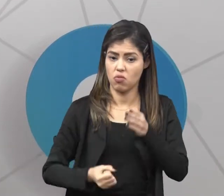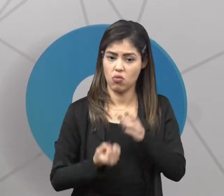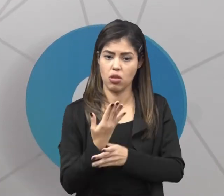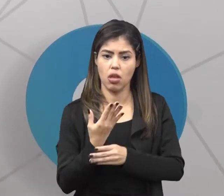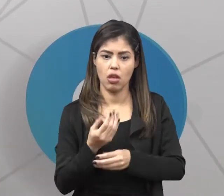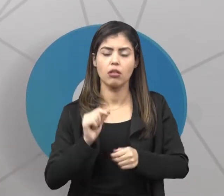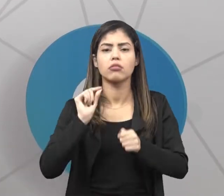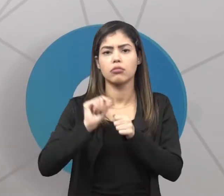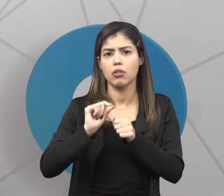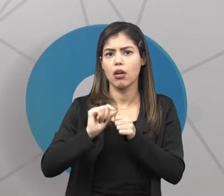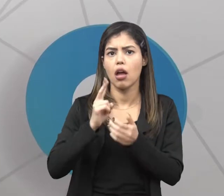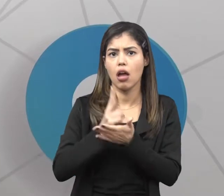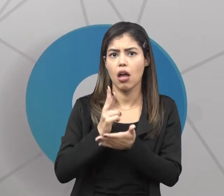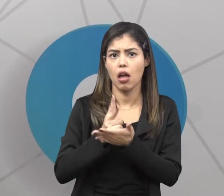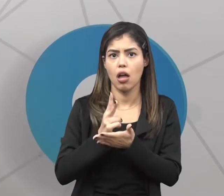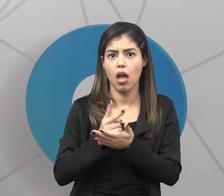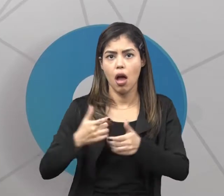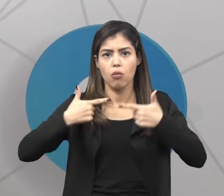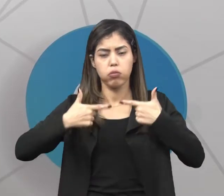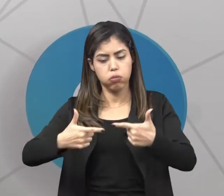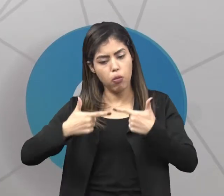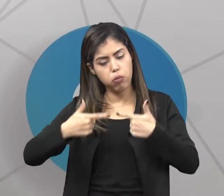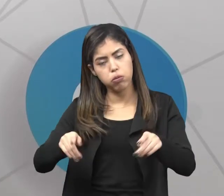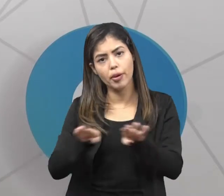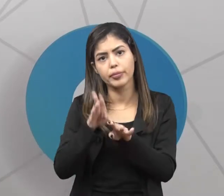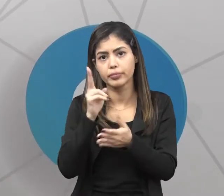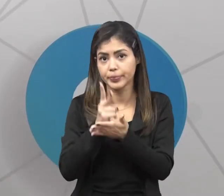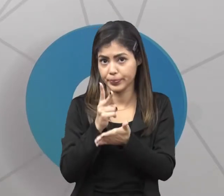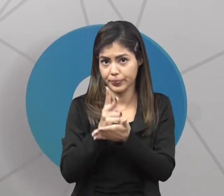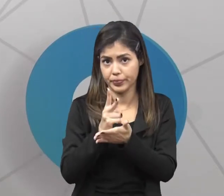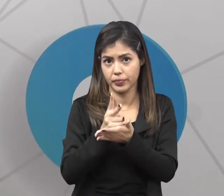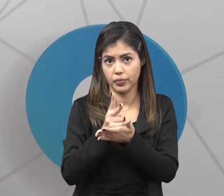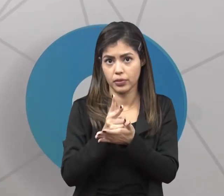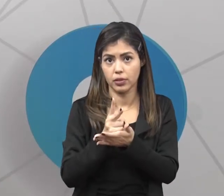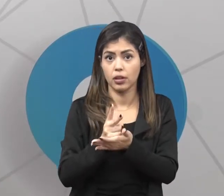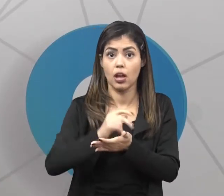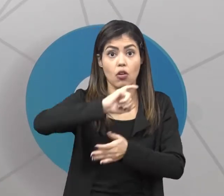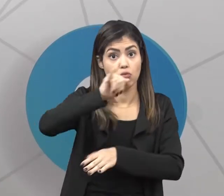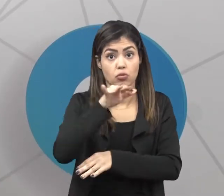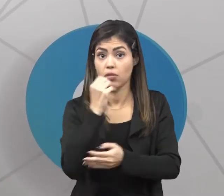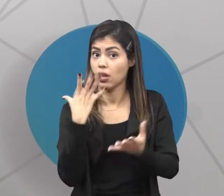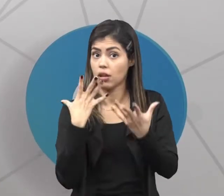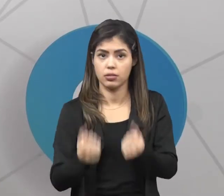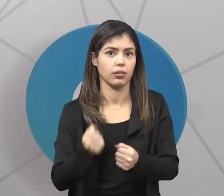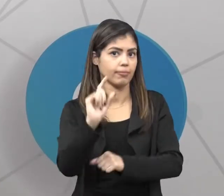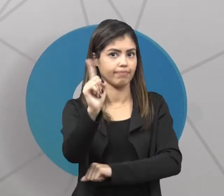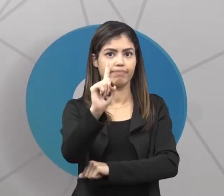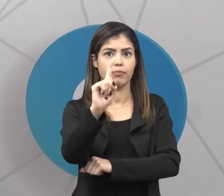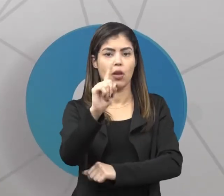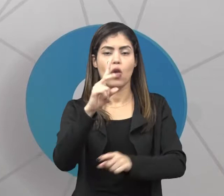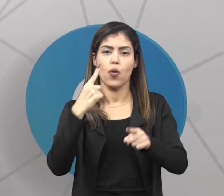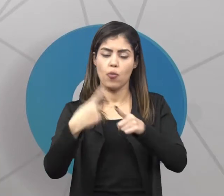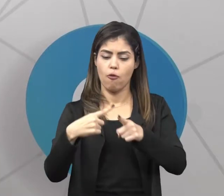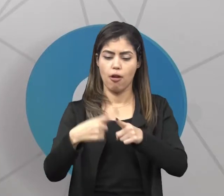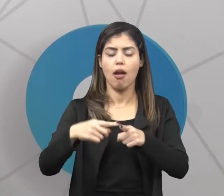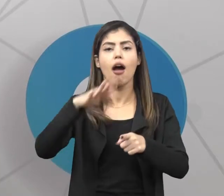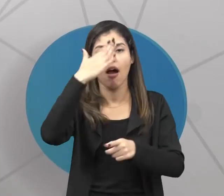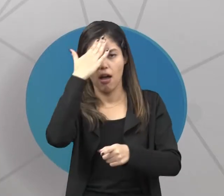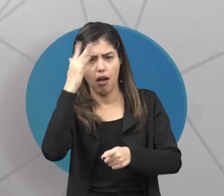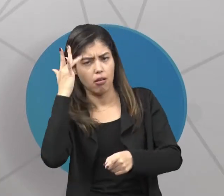constante estado de guerra. John Locke não concorda com isso. Ele acha que o homem, ele nasce